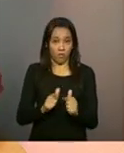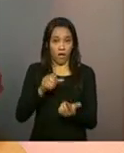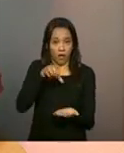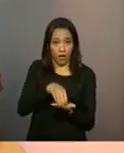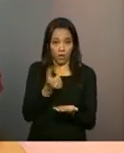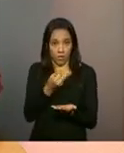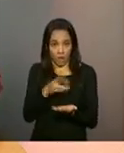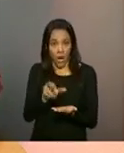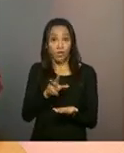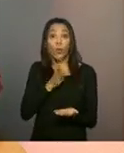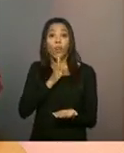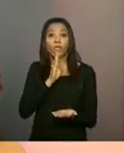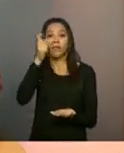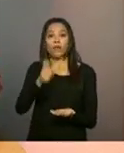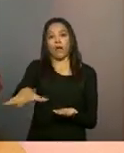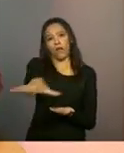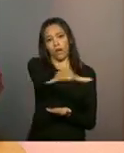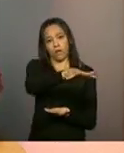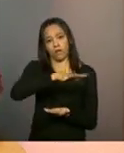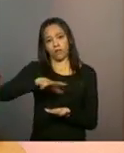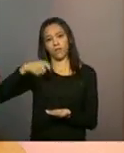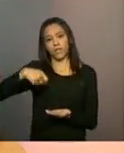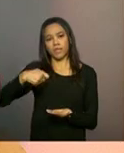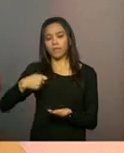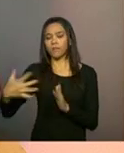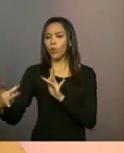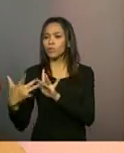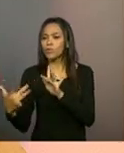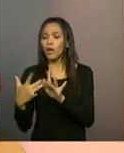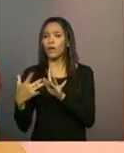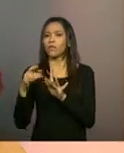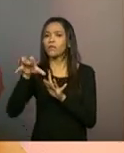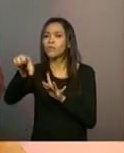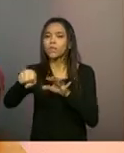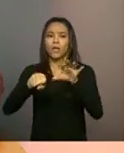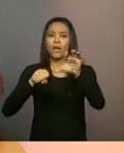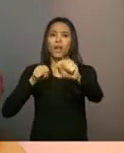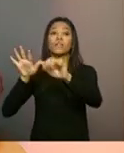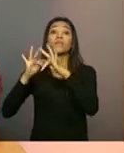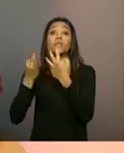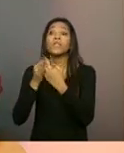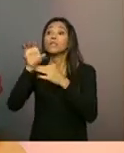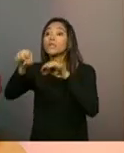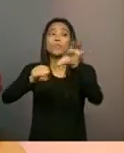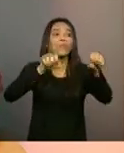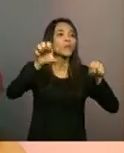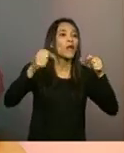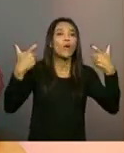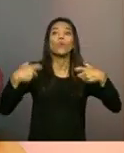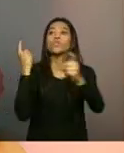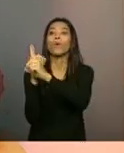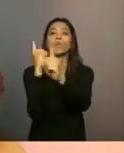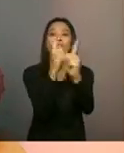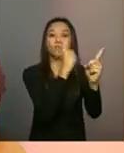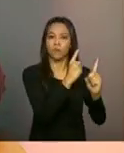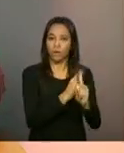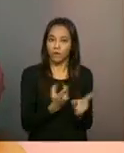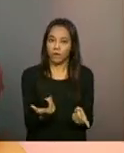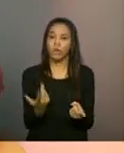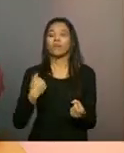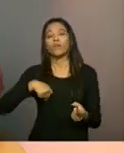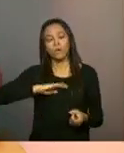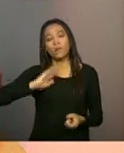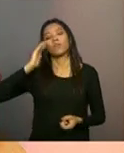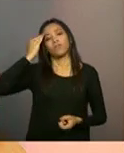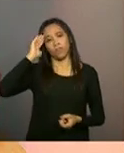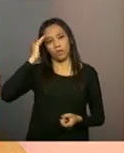vir à tona. Então, precisa articular com a rede, precisa fazer buscativo. Então, é fazer PAIF também, né, mas a gente entende que é